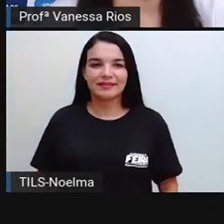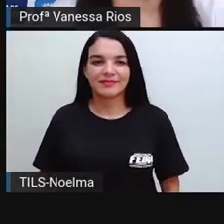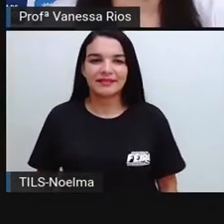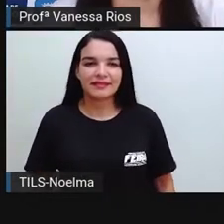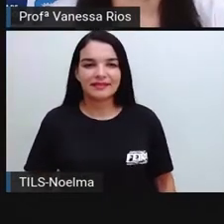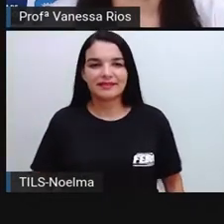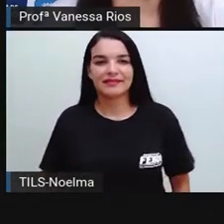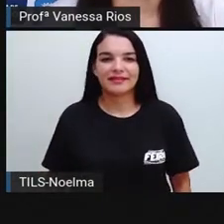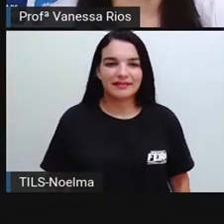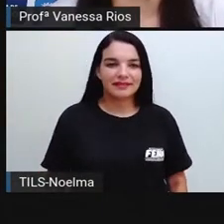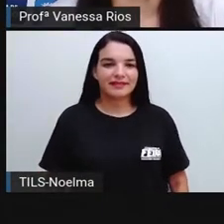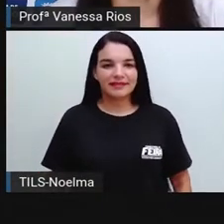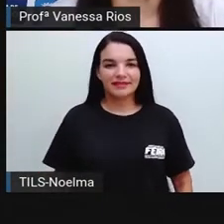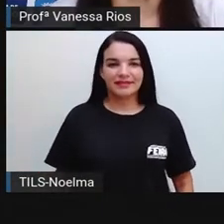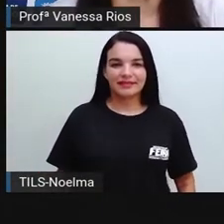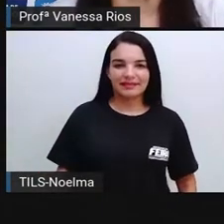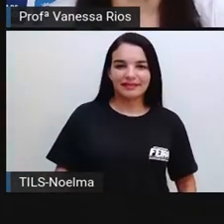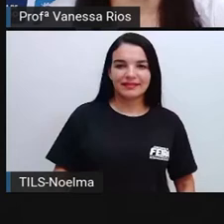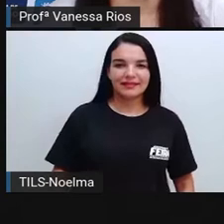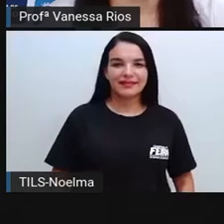E aí, olhem só,